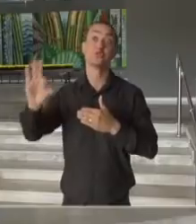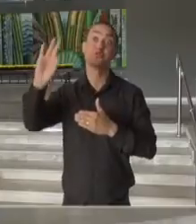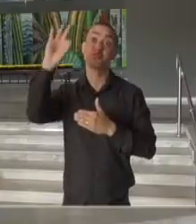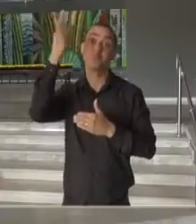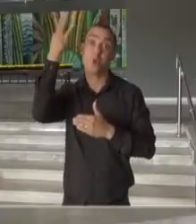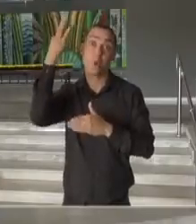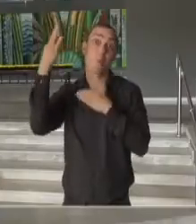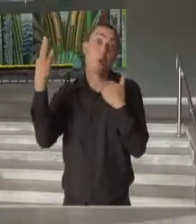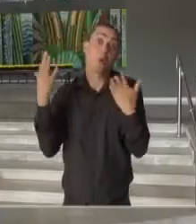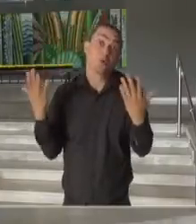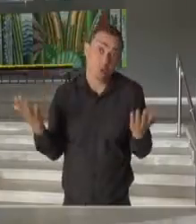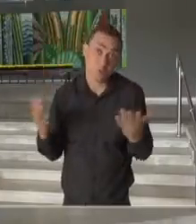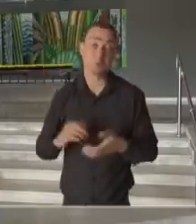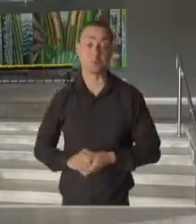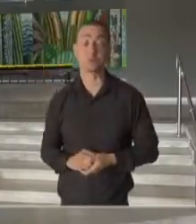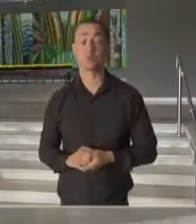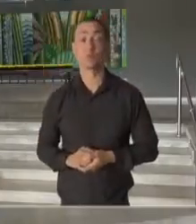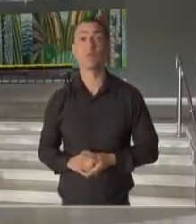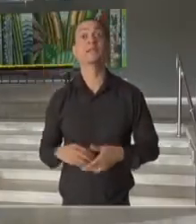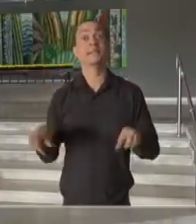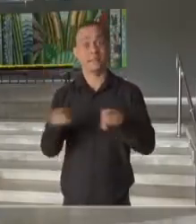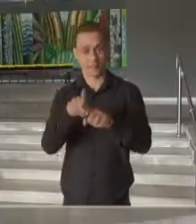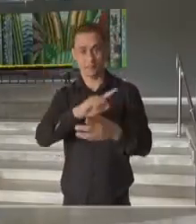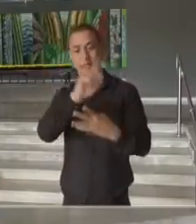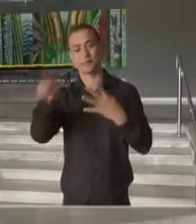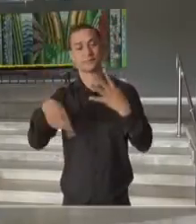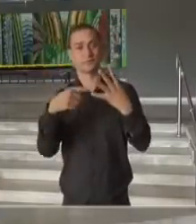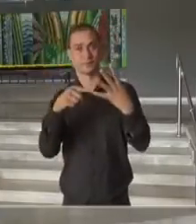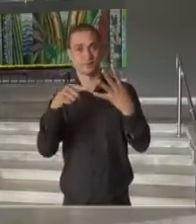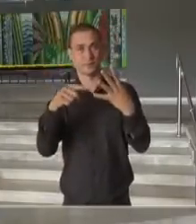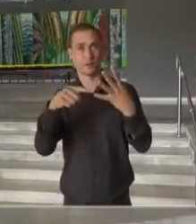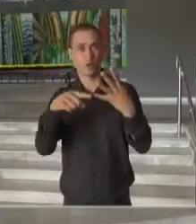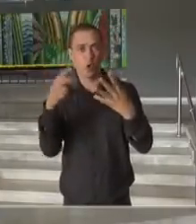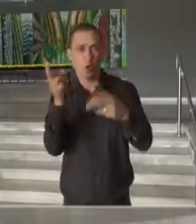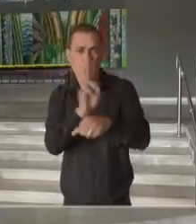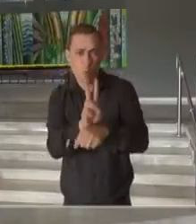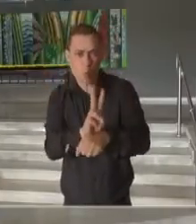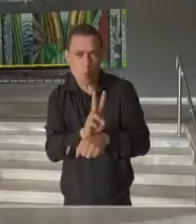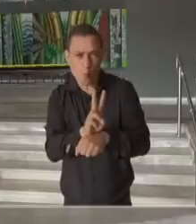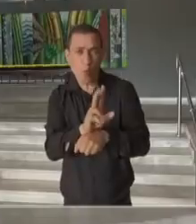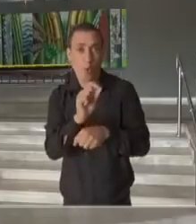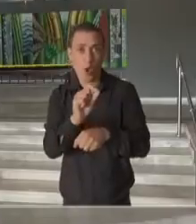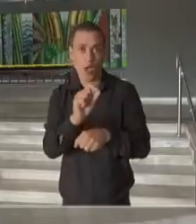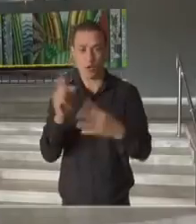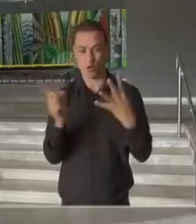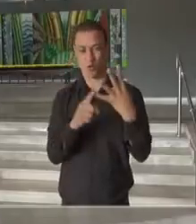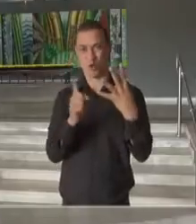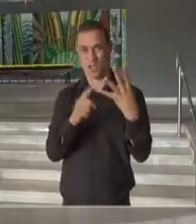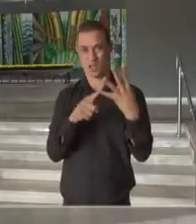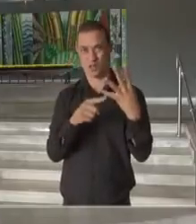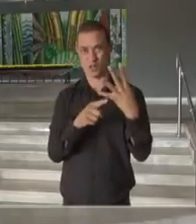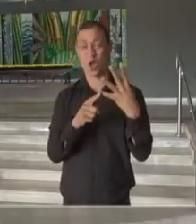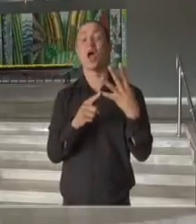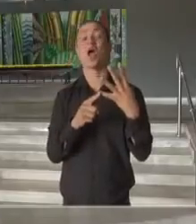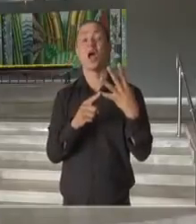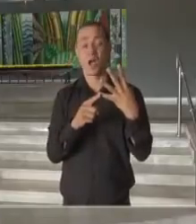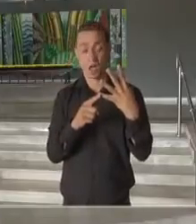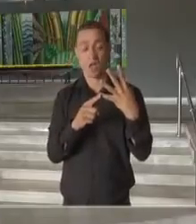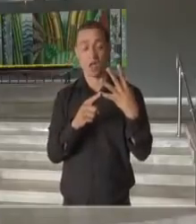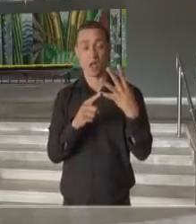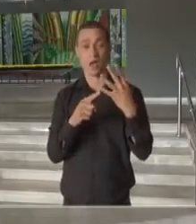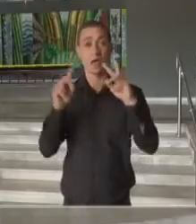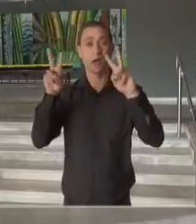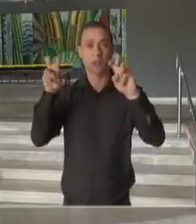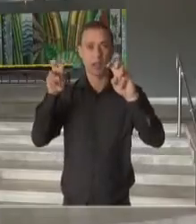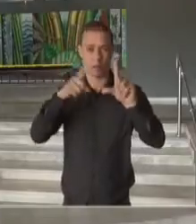ir a óbito. E também vamos monitorar um quarto indicador, que é o indicador